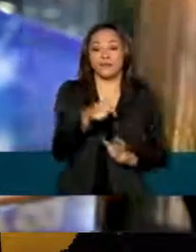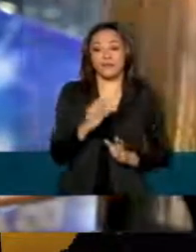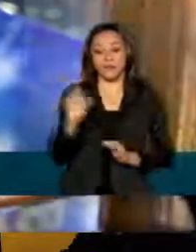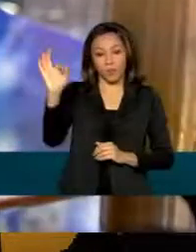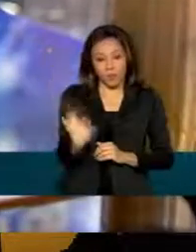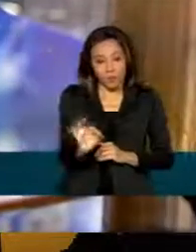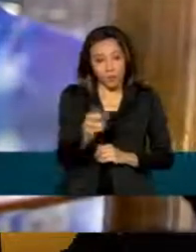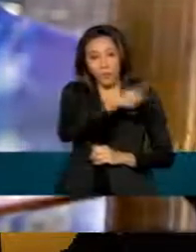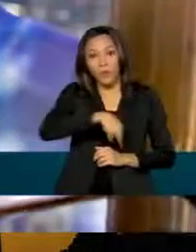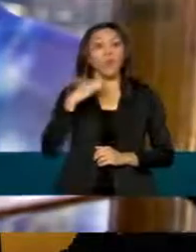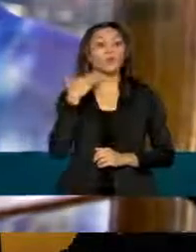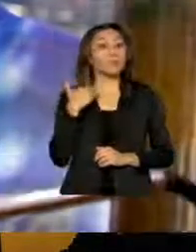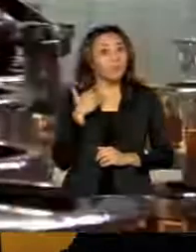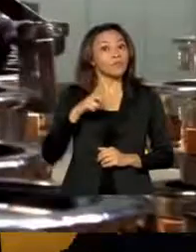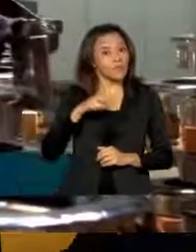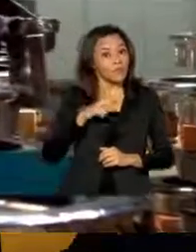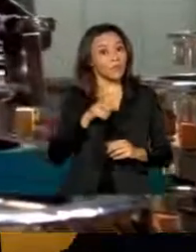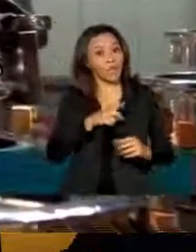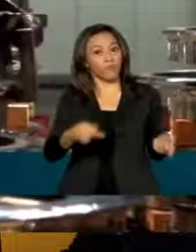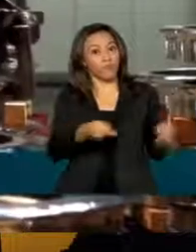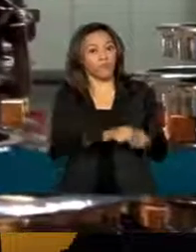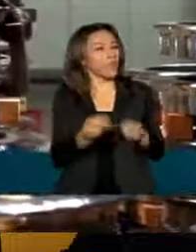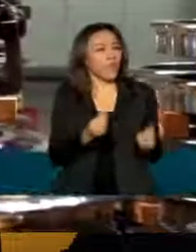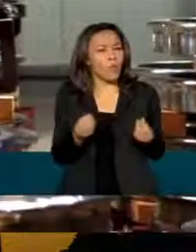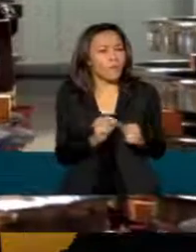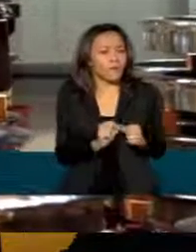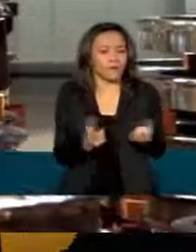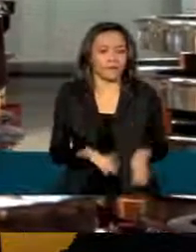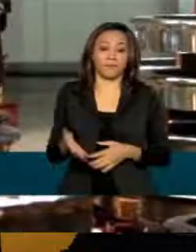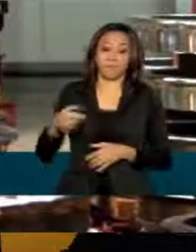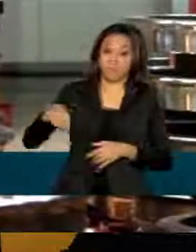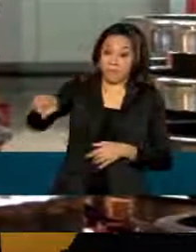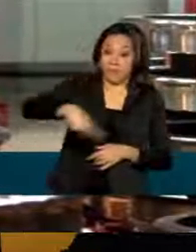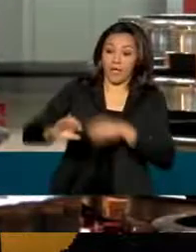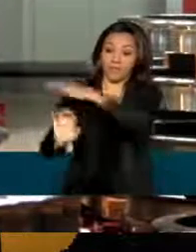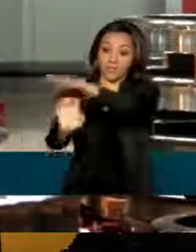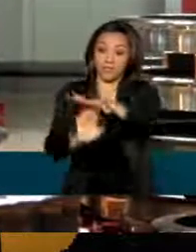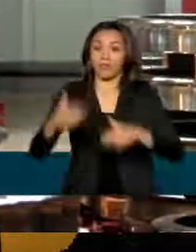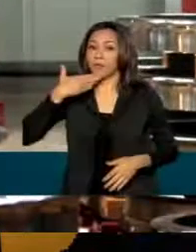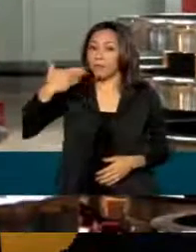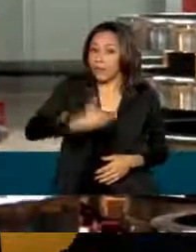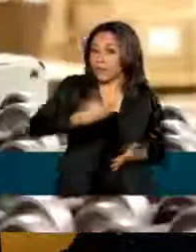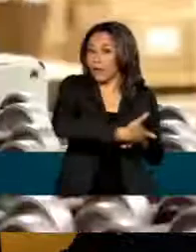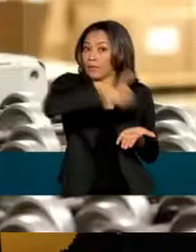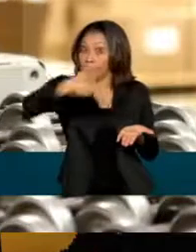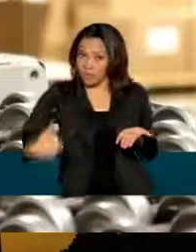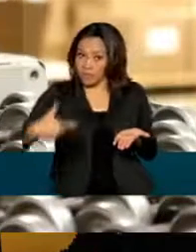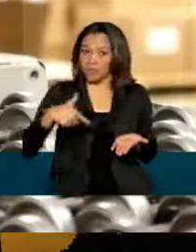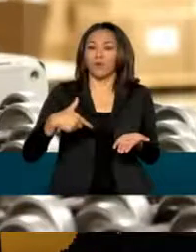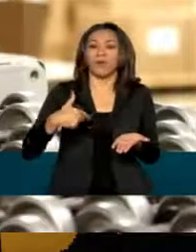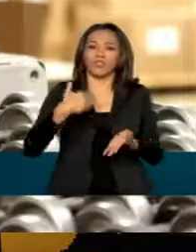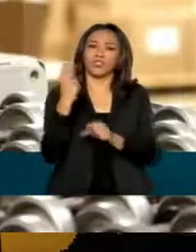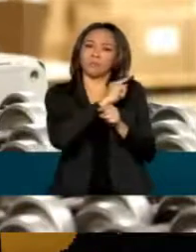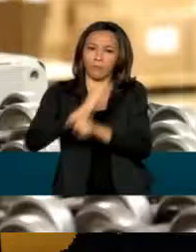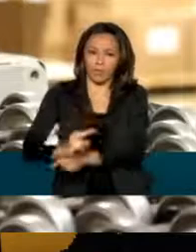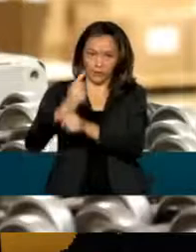instituições financeiras credenciadas. Funciona assim. O fornecedor solicita a antecipação do crédito. As instituições